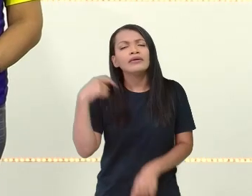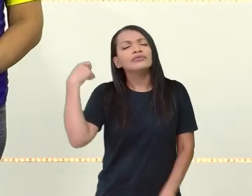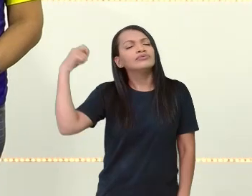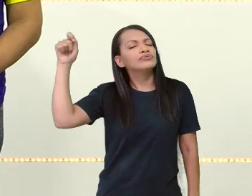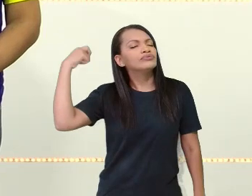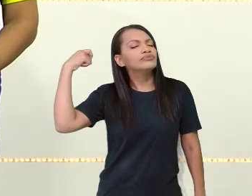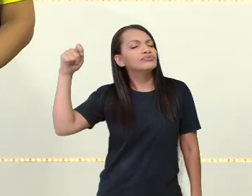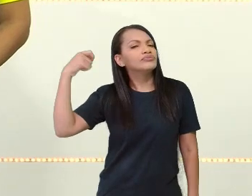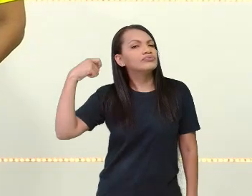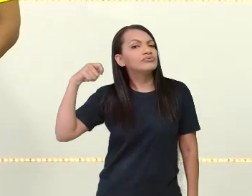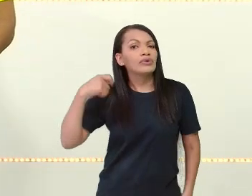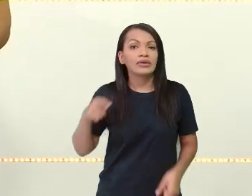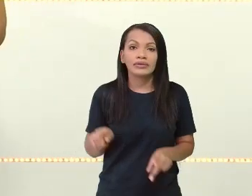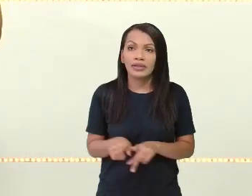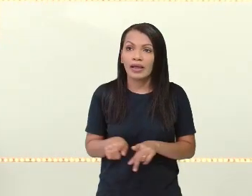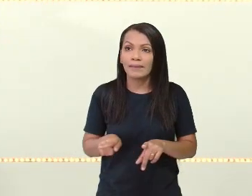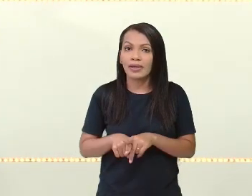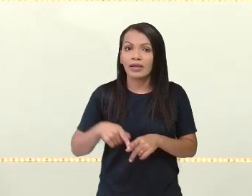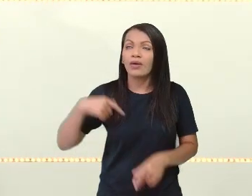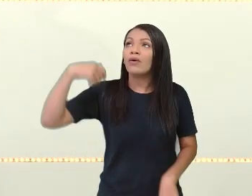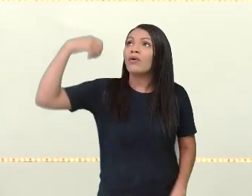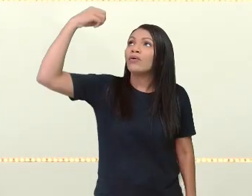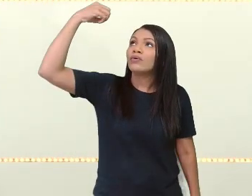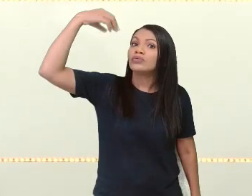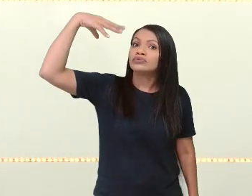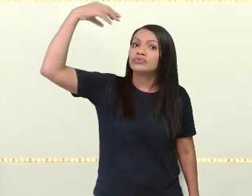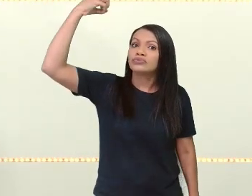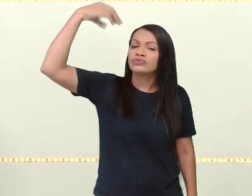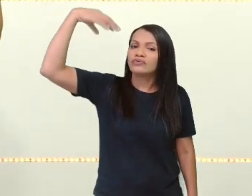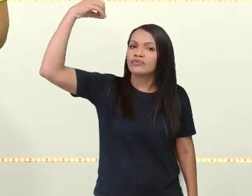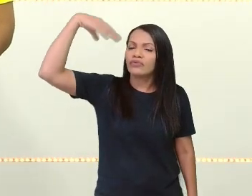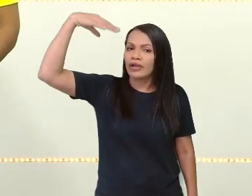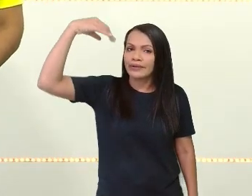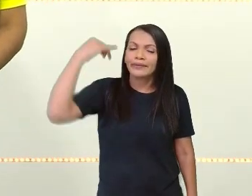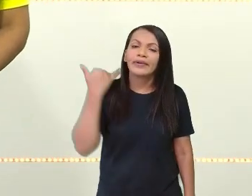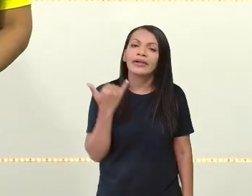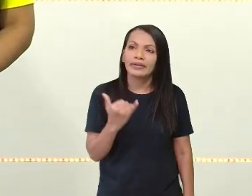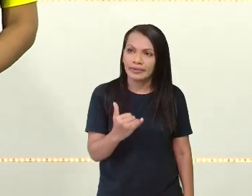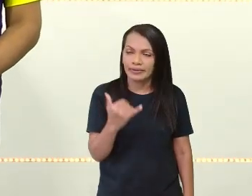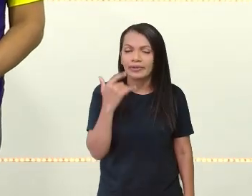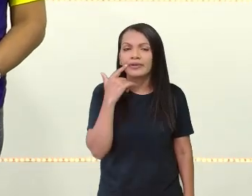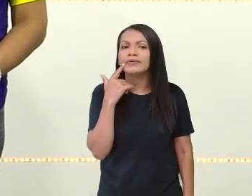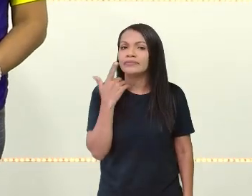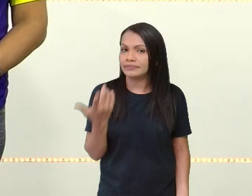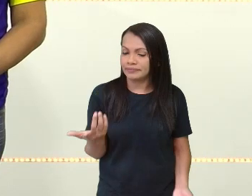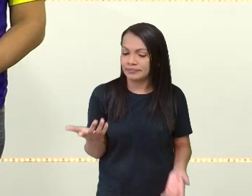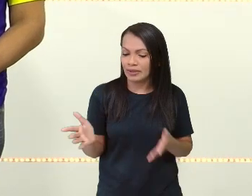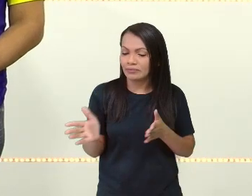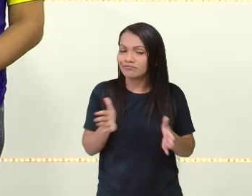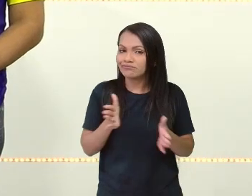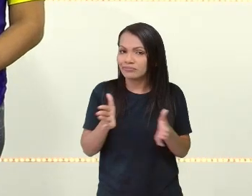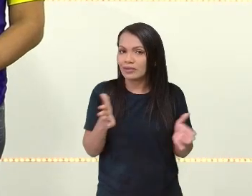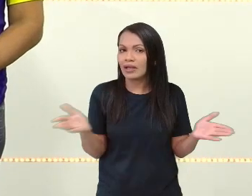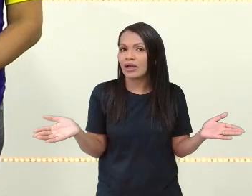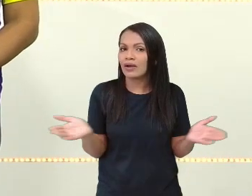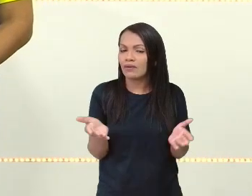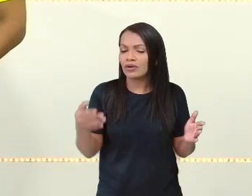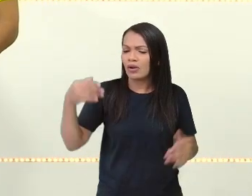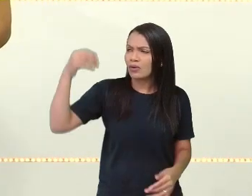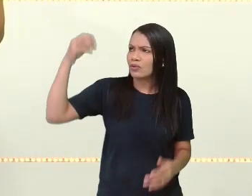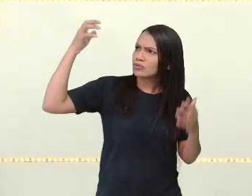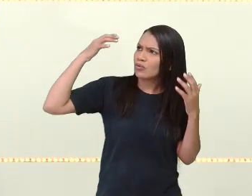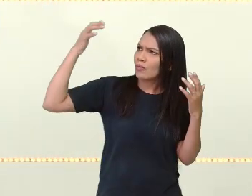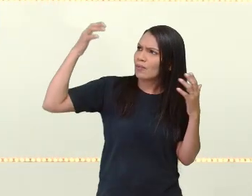quente. Então, olha aí, mais importante ainda, diminuir o tempo do banho por dois motivos agora. Pelo